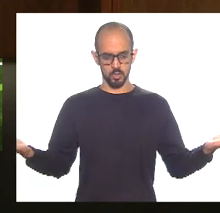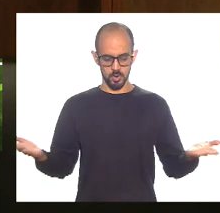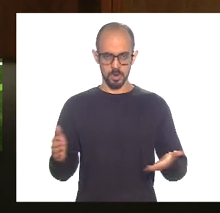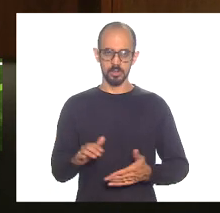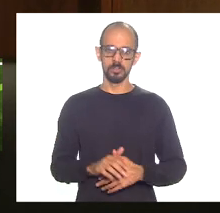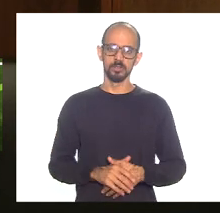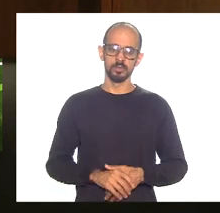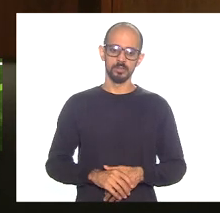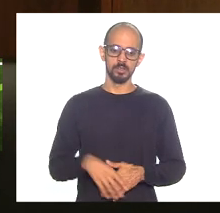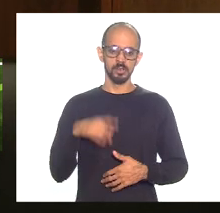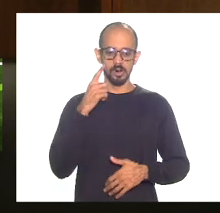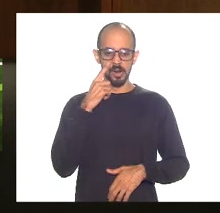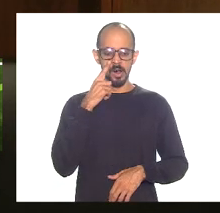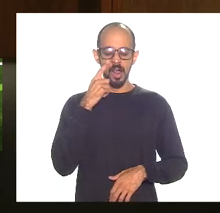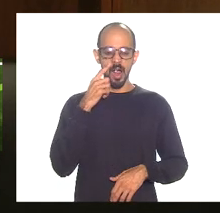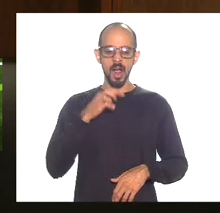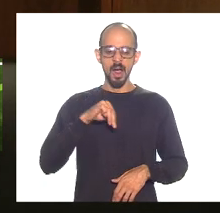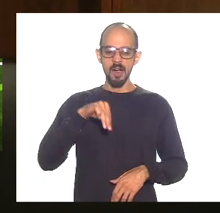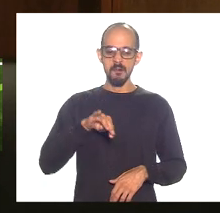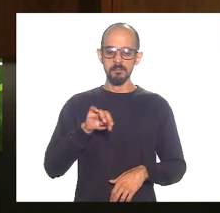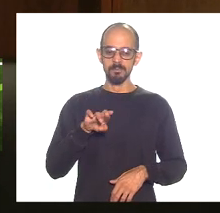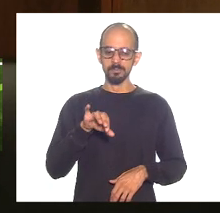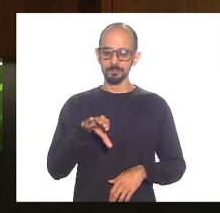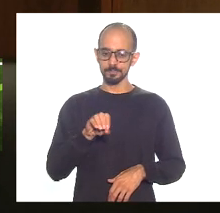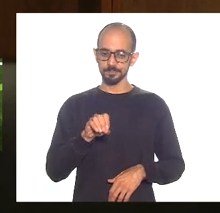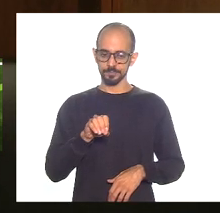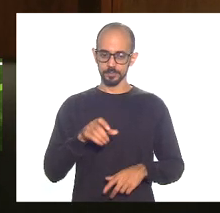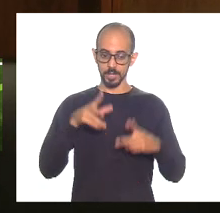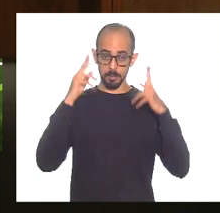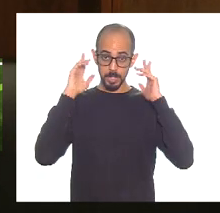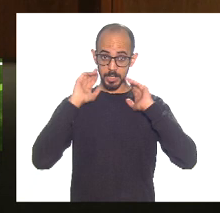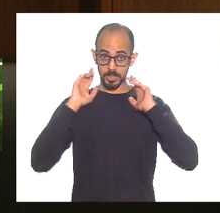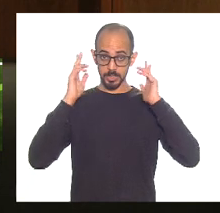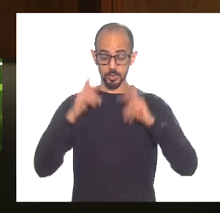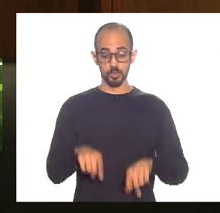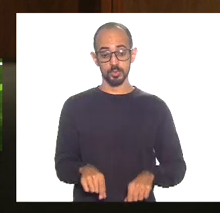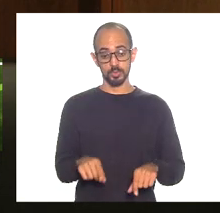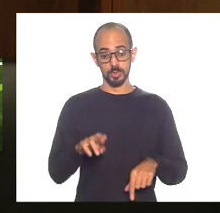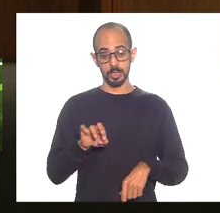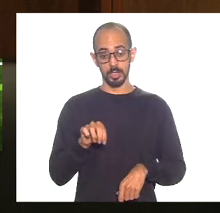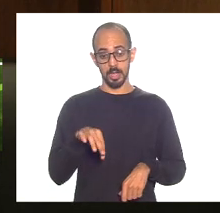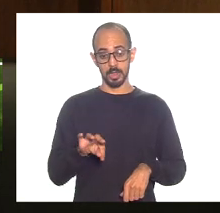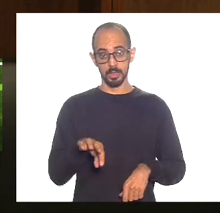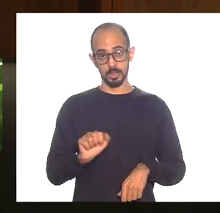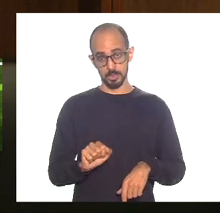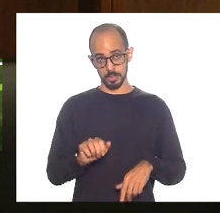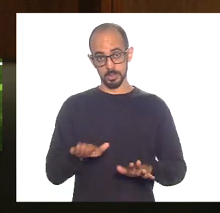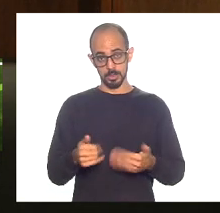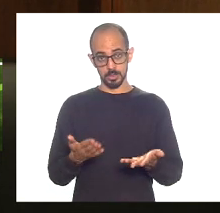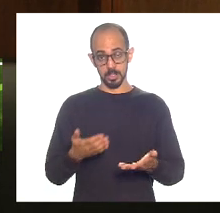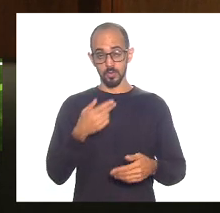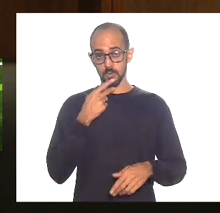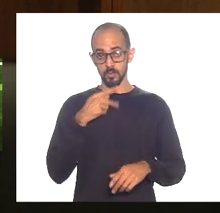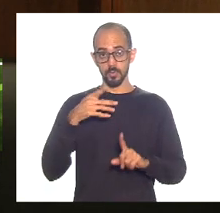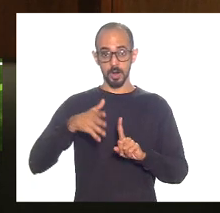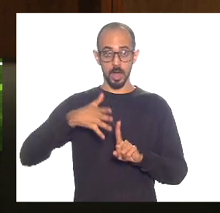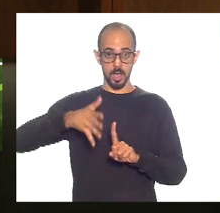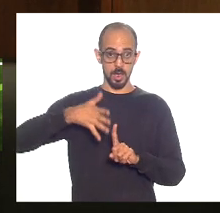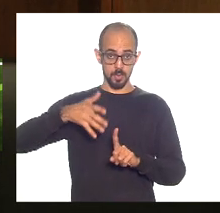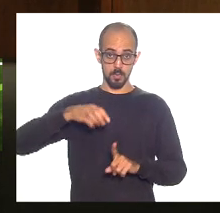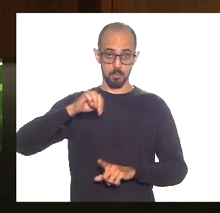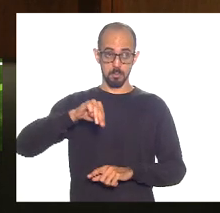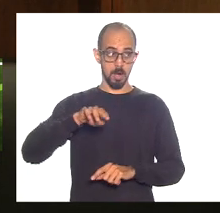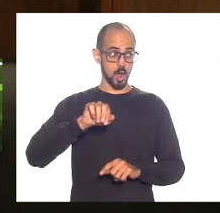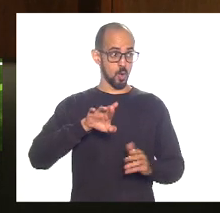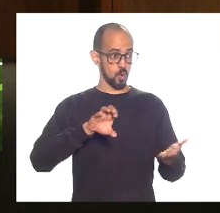Estou vendo o Marcelo Cabeleireiro aí entrando, Renata. Então, vou passar a bola para o Mauro e depois a gente abre para que